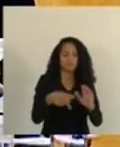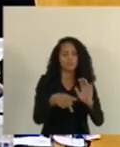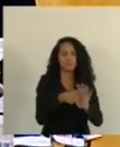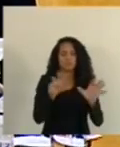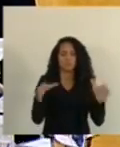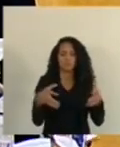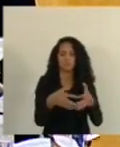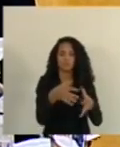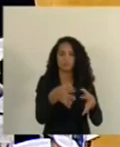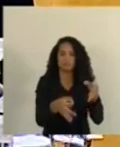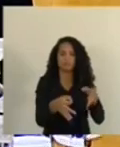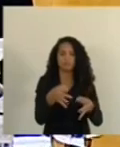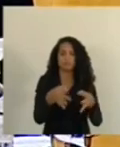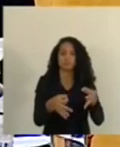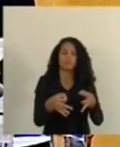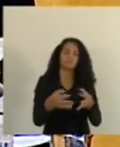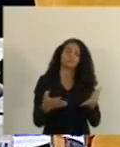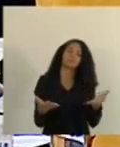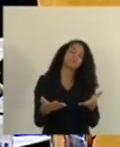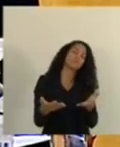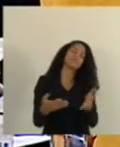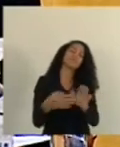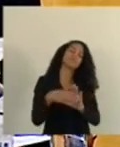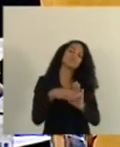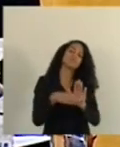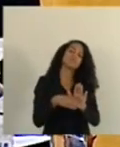Justiça, tramite-se na forma regimental.